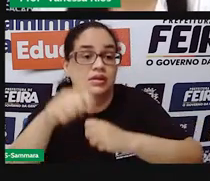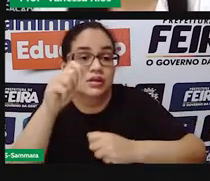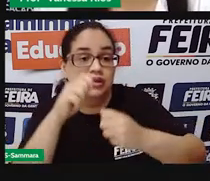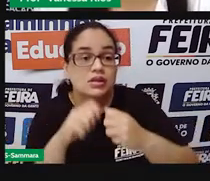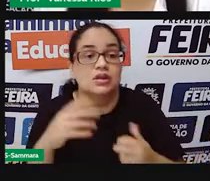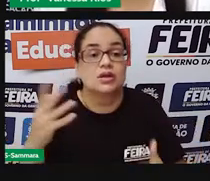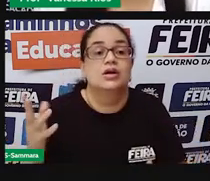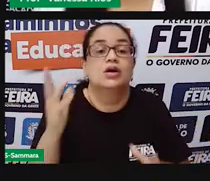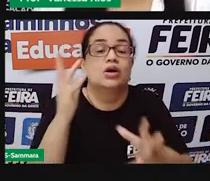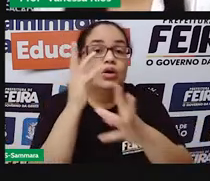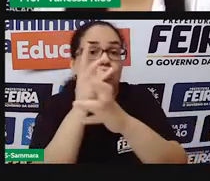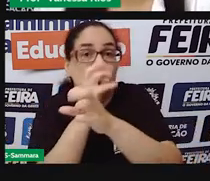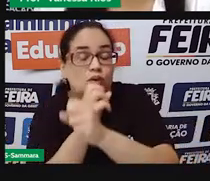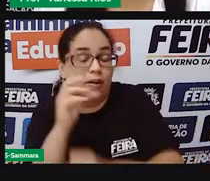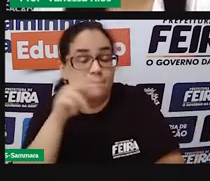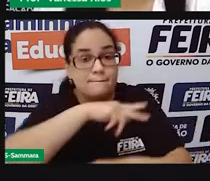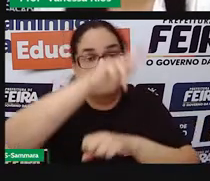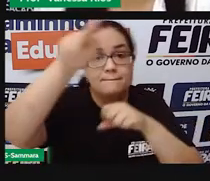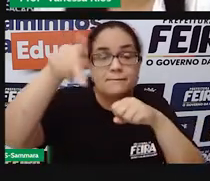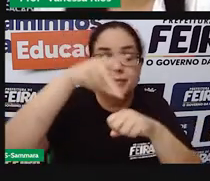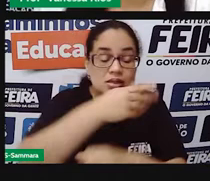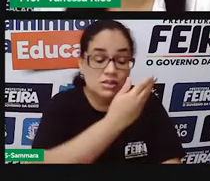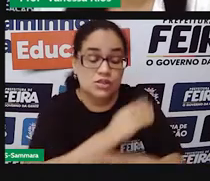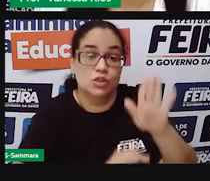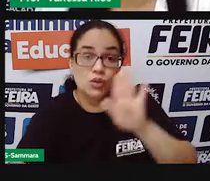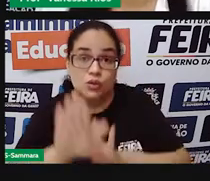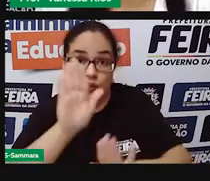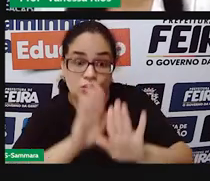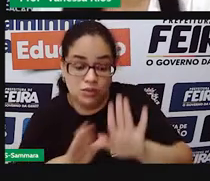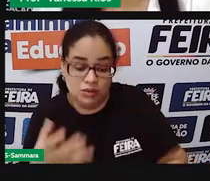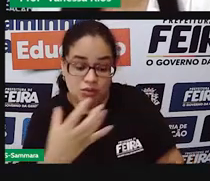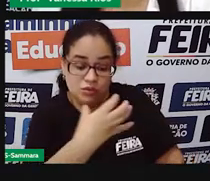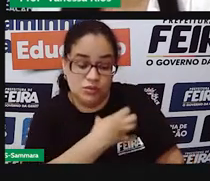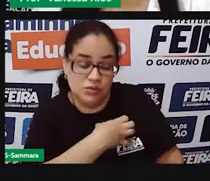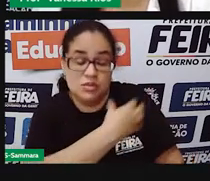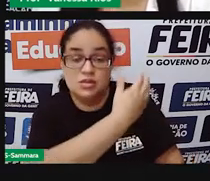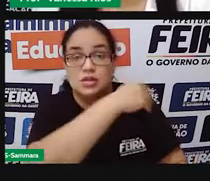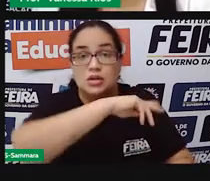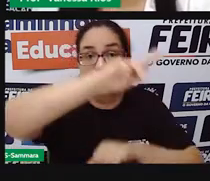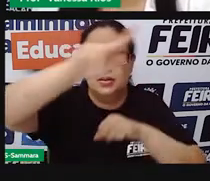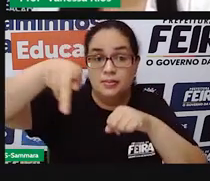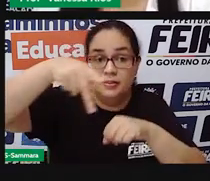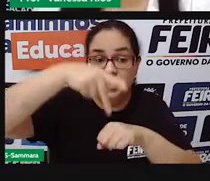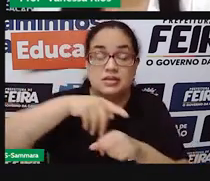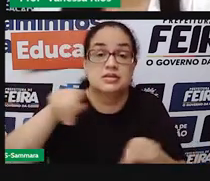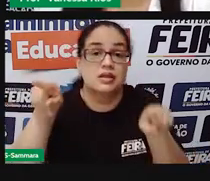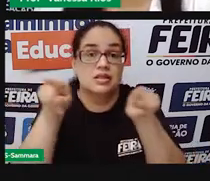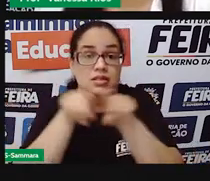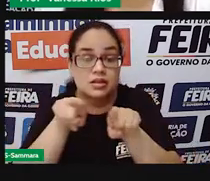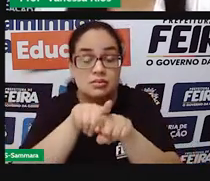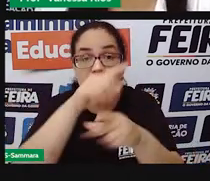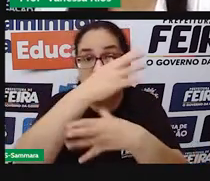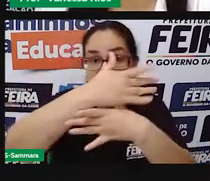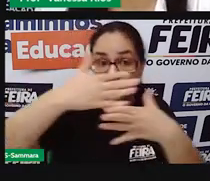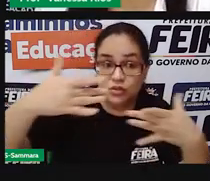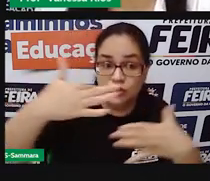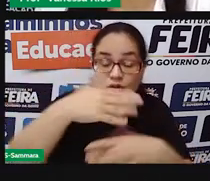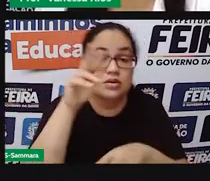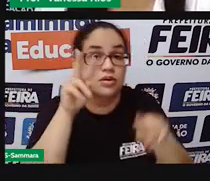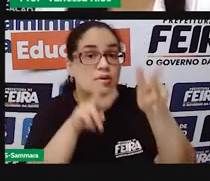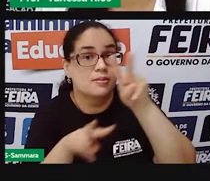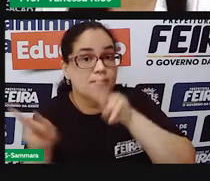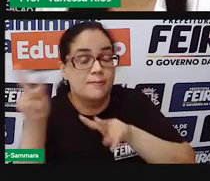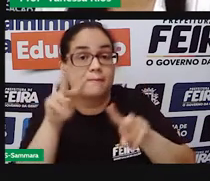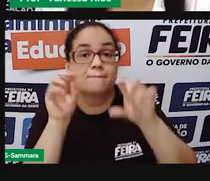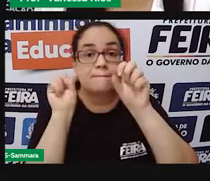conta aí, né? Do nosso país, do nosso estado e também dos municípios. A gente já observou aí como esse poder,